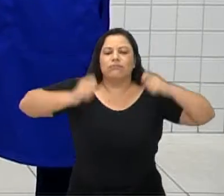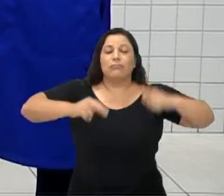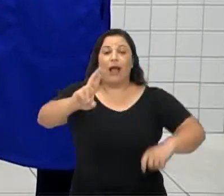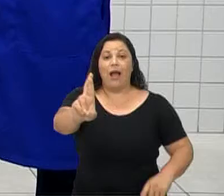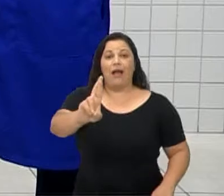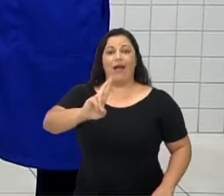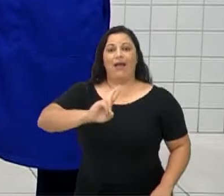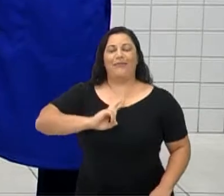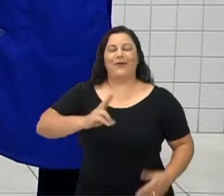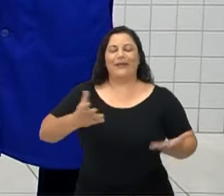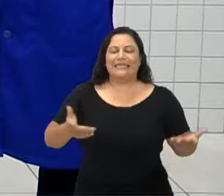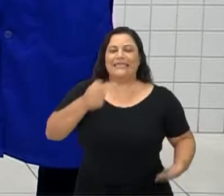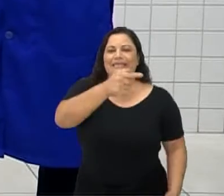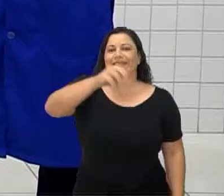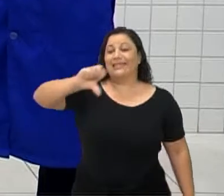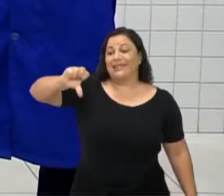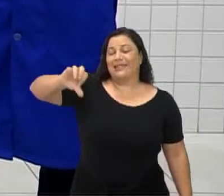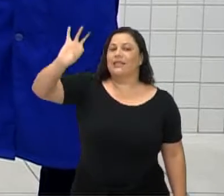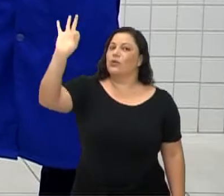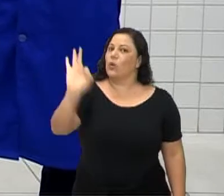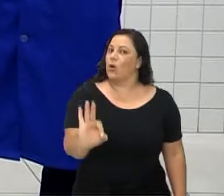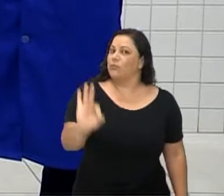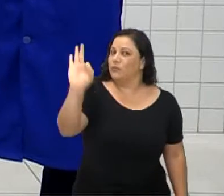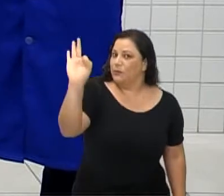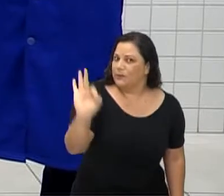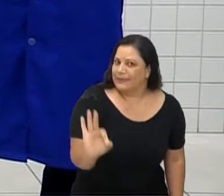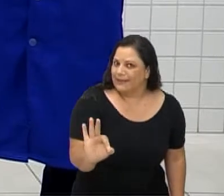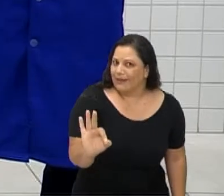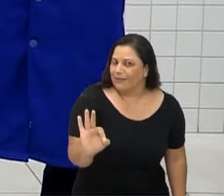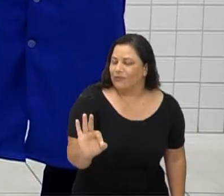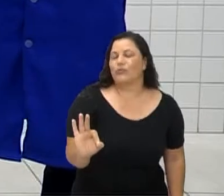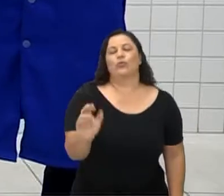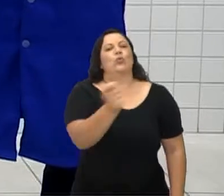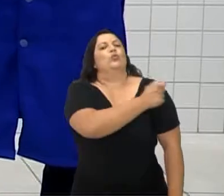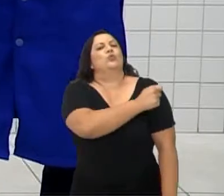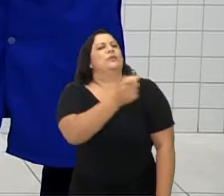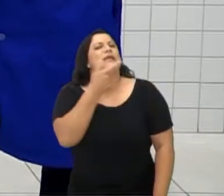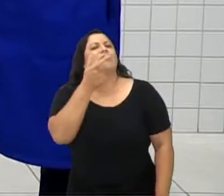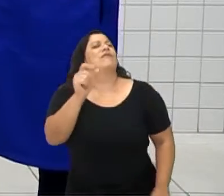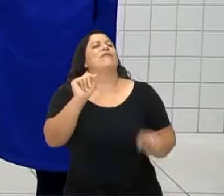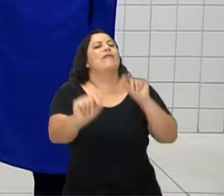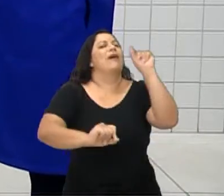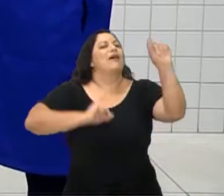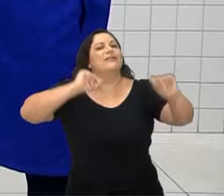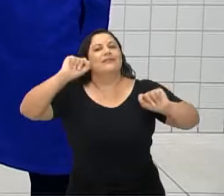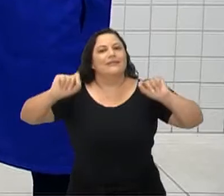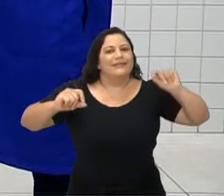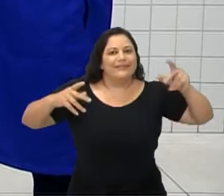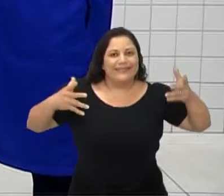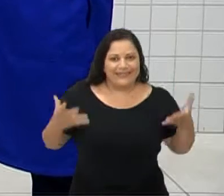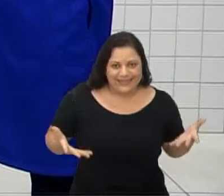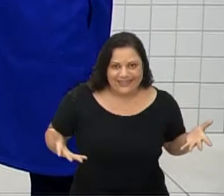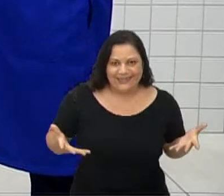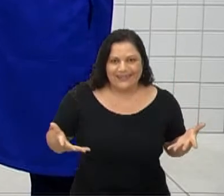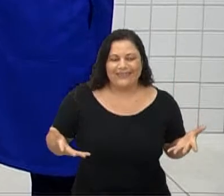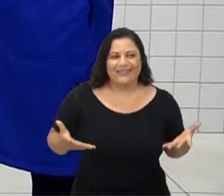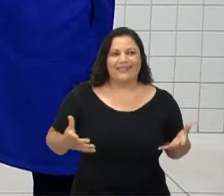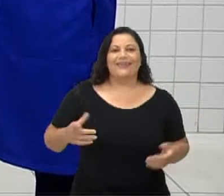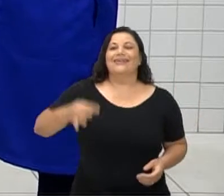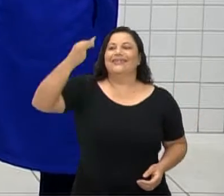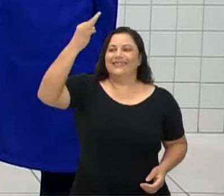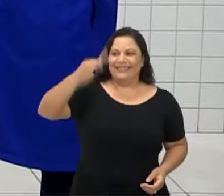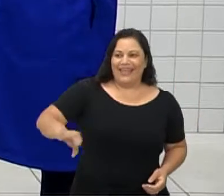Então, 79% dos nossos alunos que responderam o quiz, disseram que está